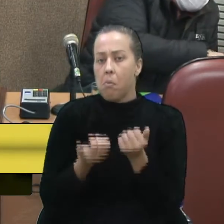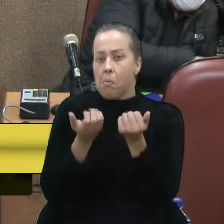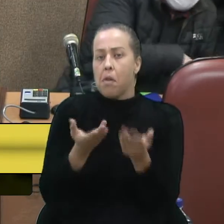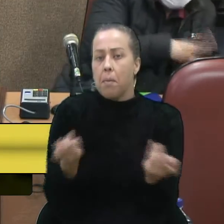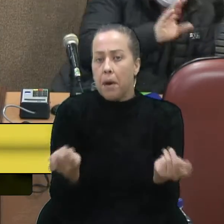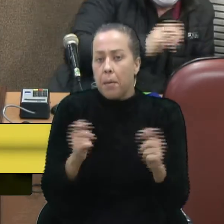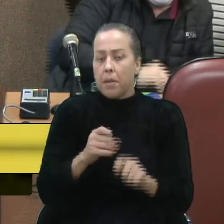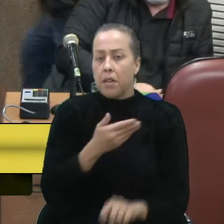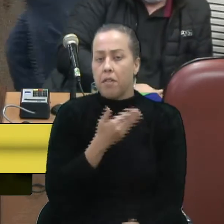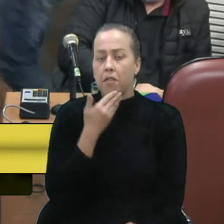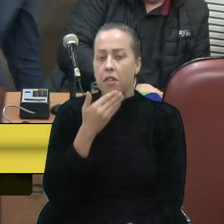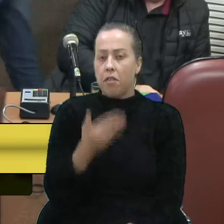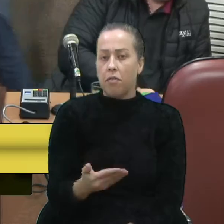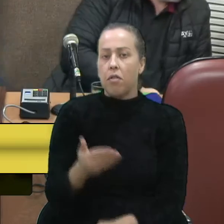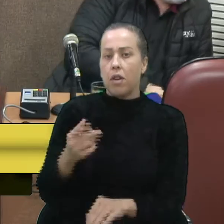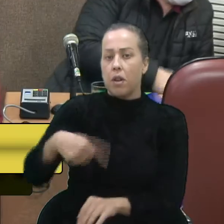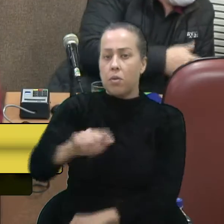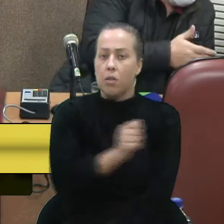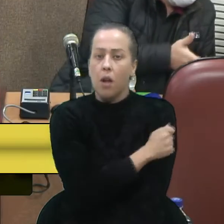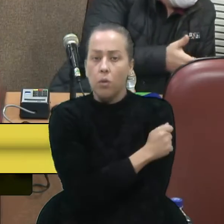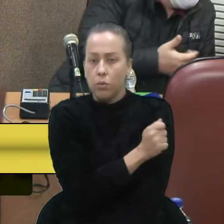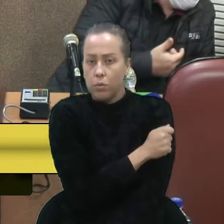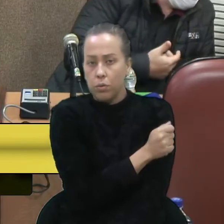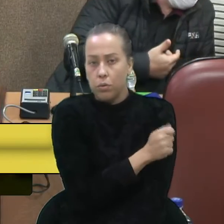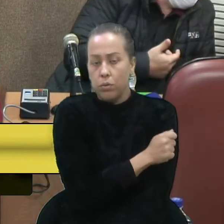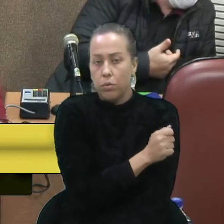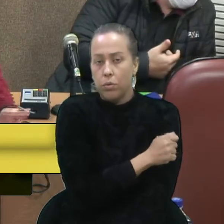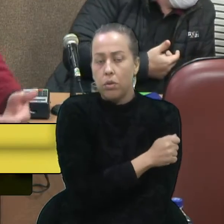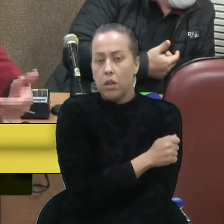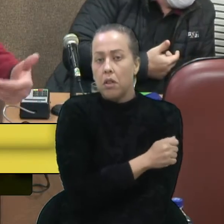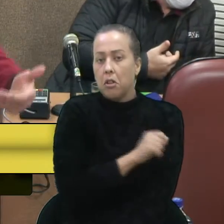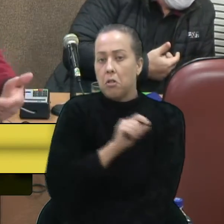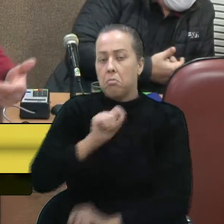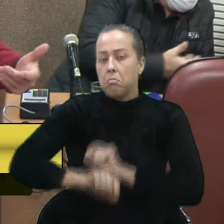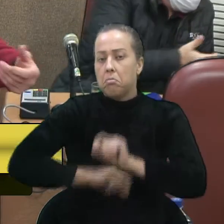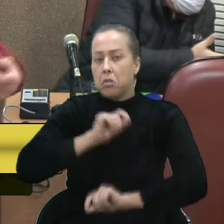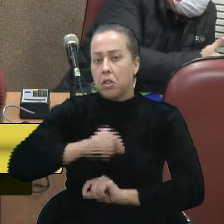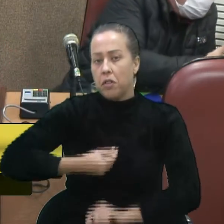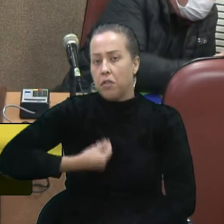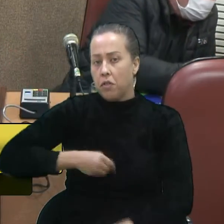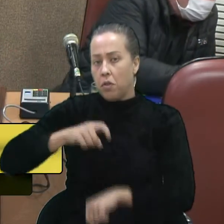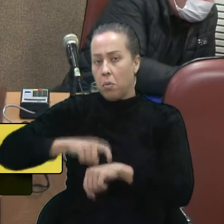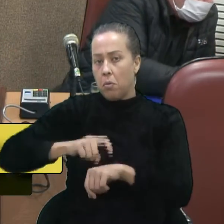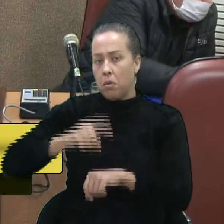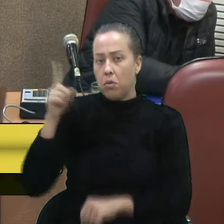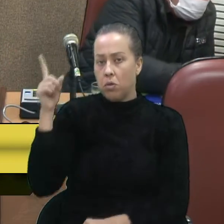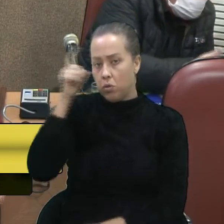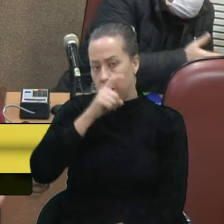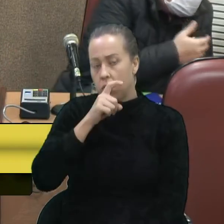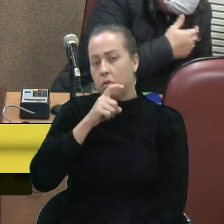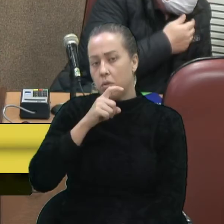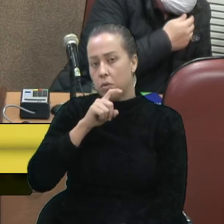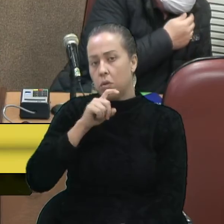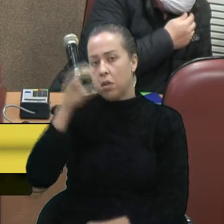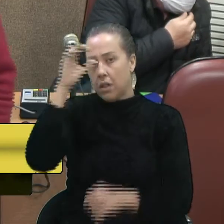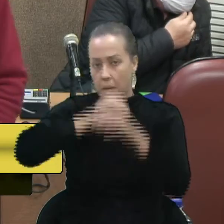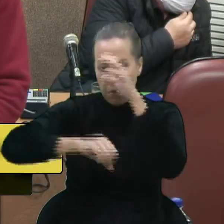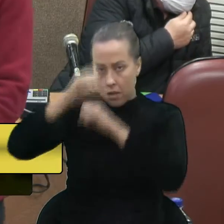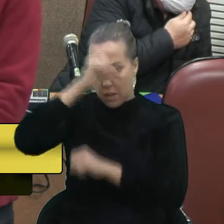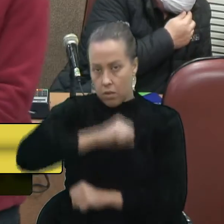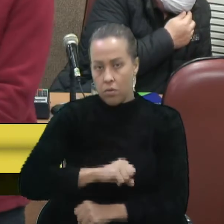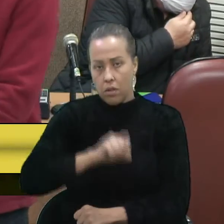condição favorável aos estudantes que realmente vivem momentos difíceis em função do aprendizado.